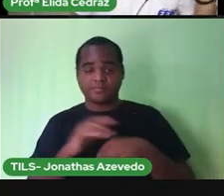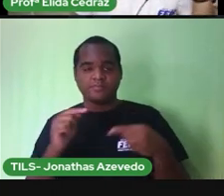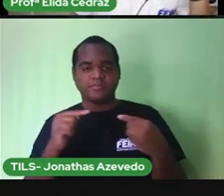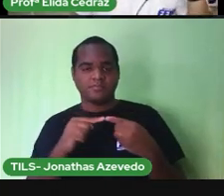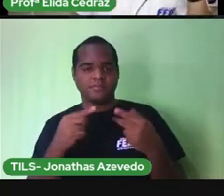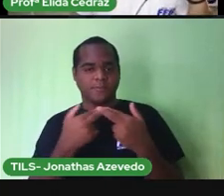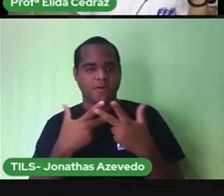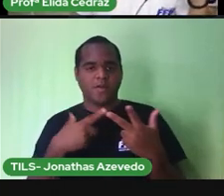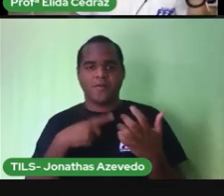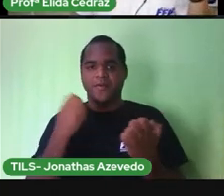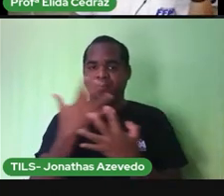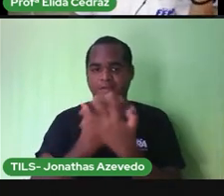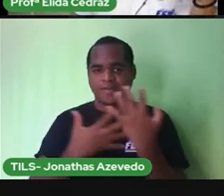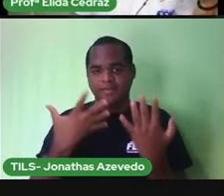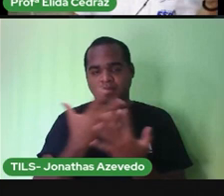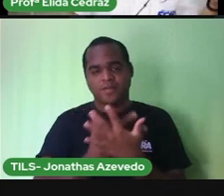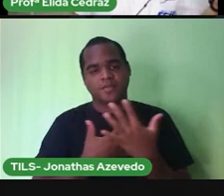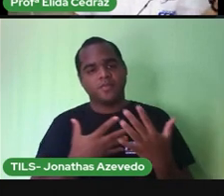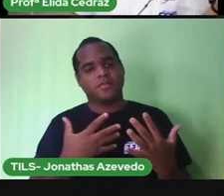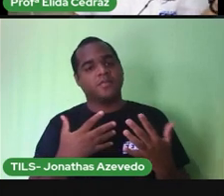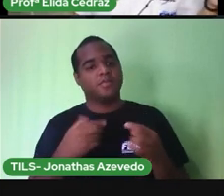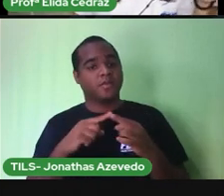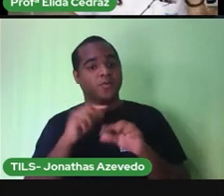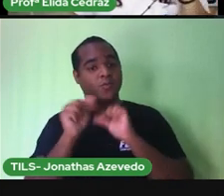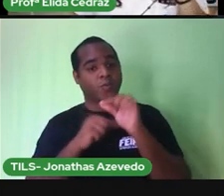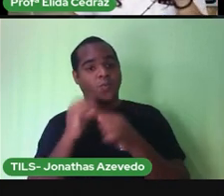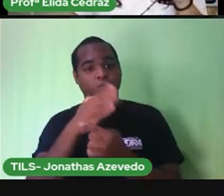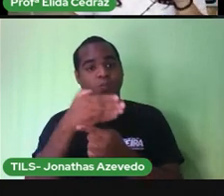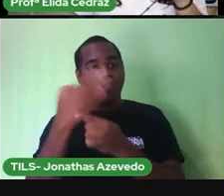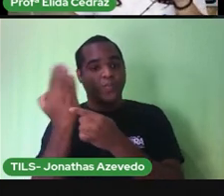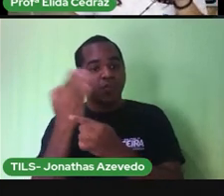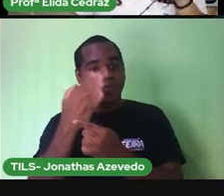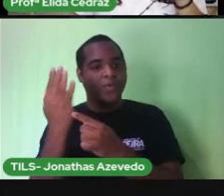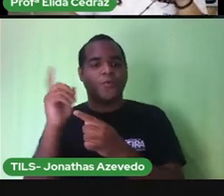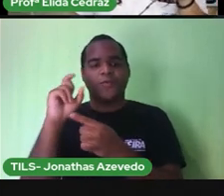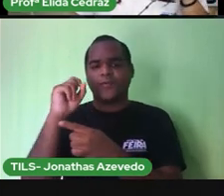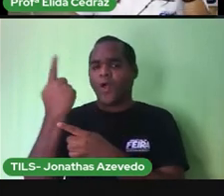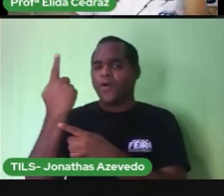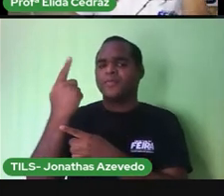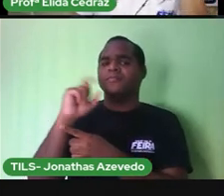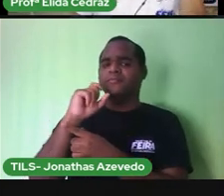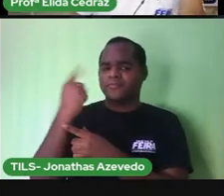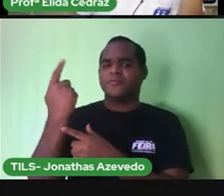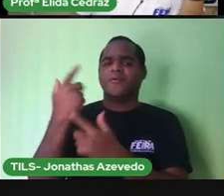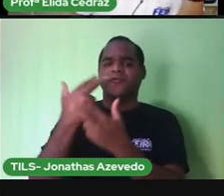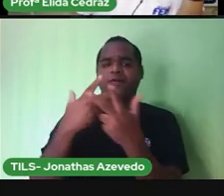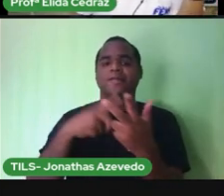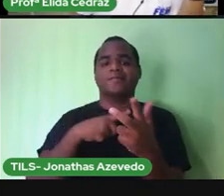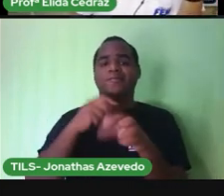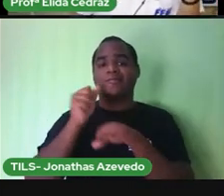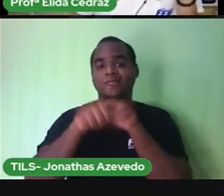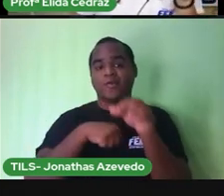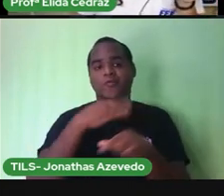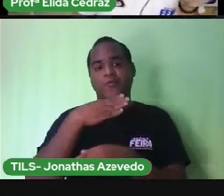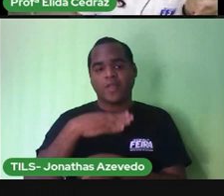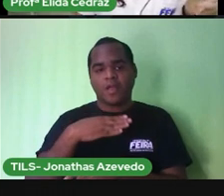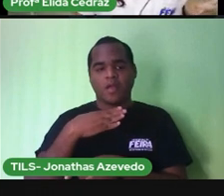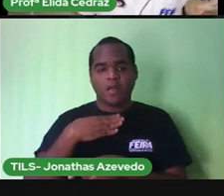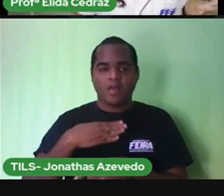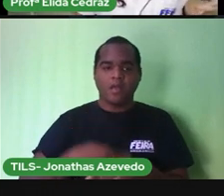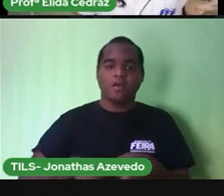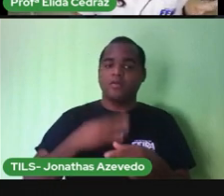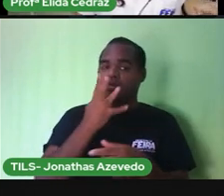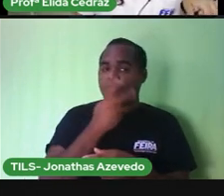o pássaro cantou, eu abro a janela, o sol já raiou. Vem a tarde devagar, o